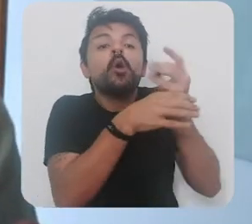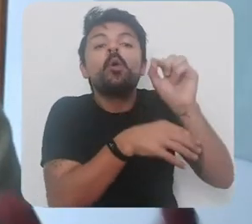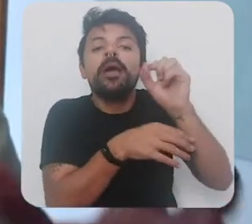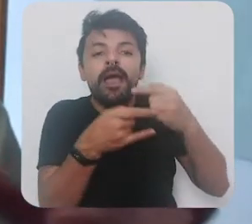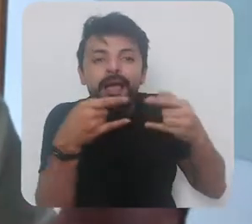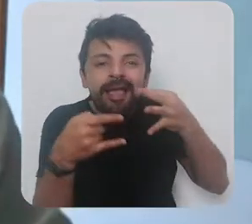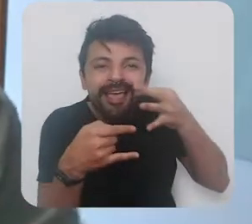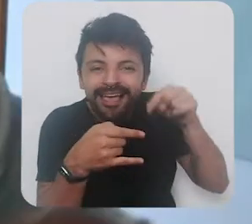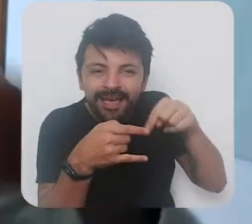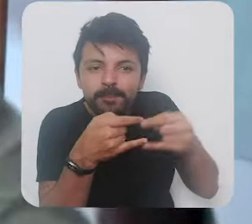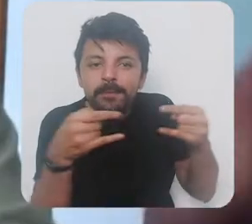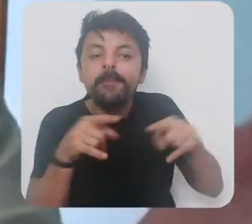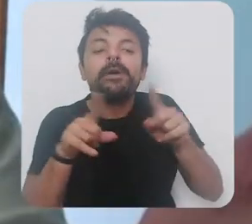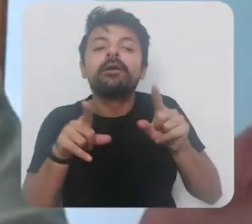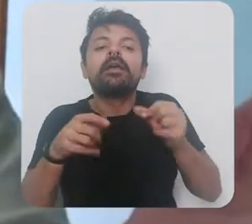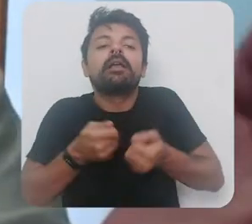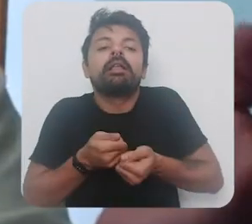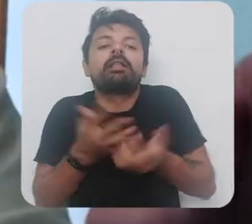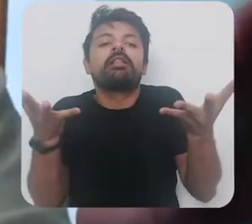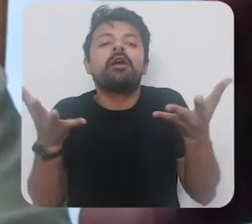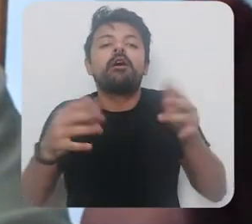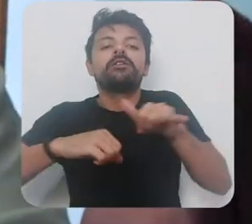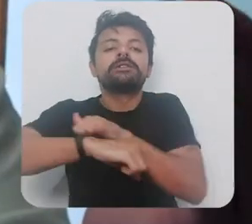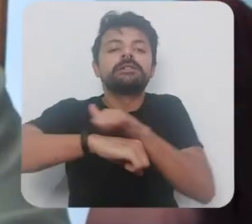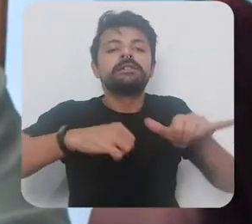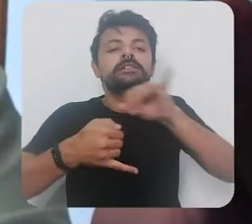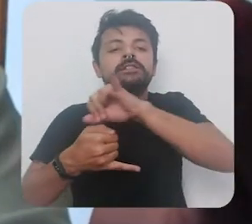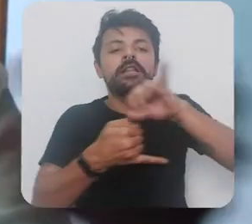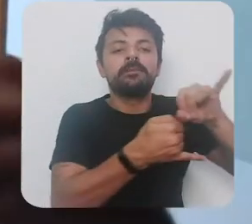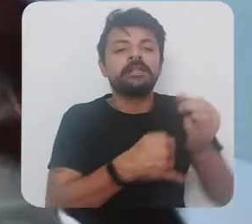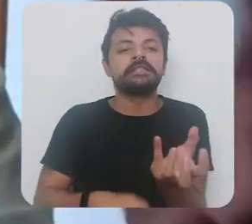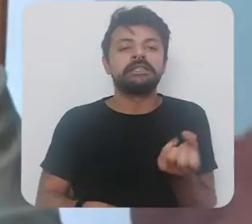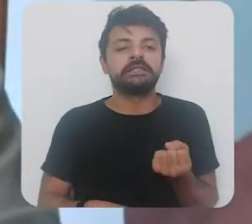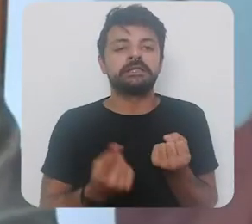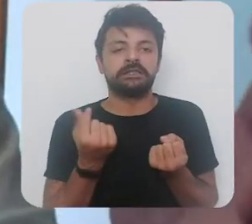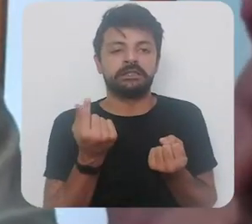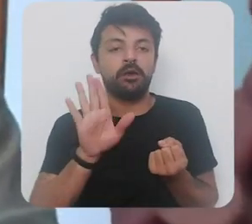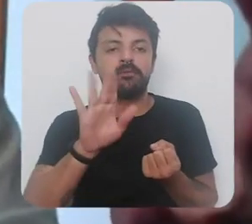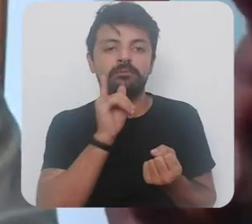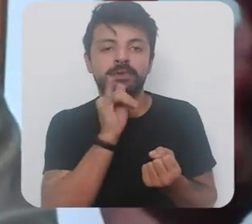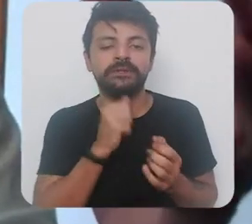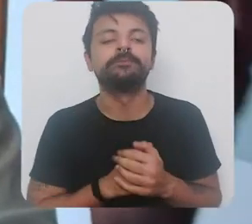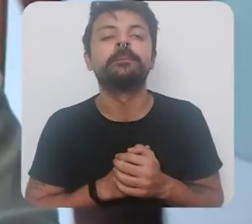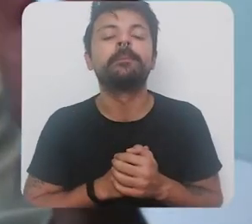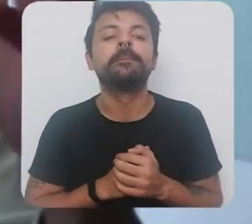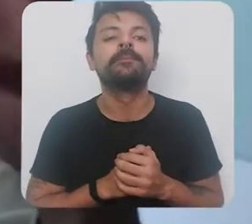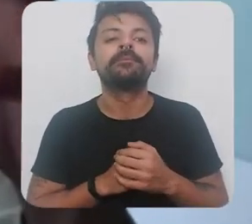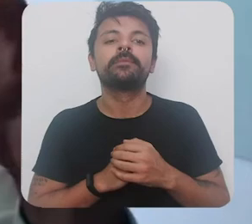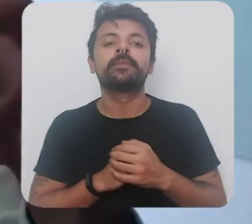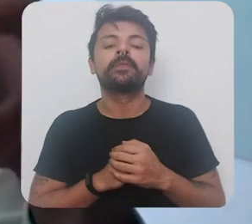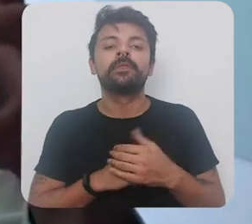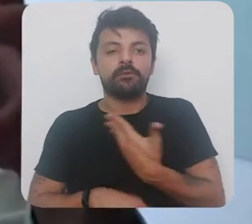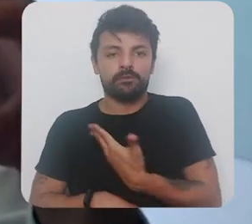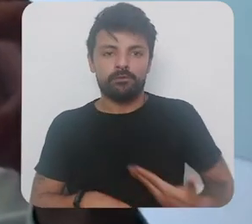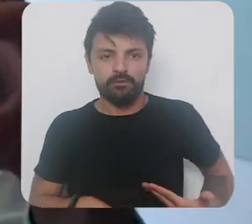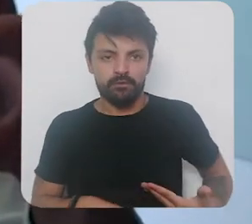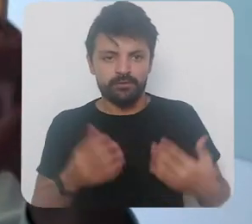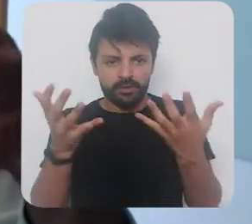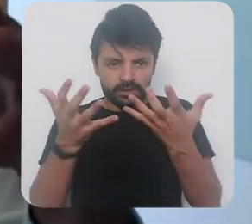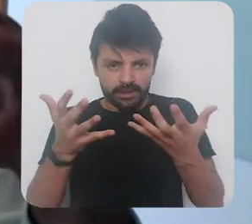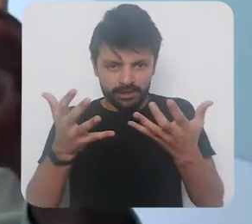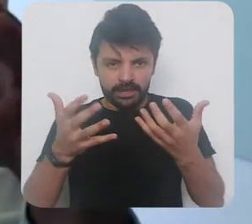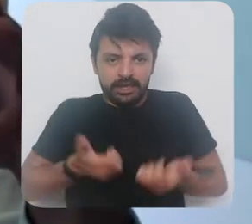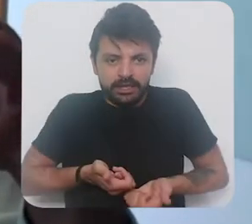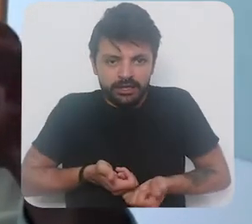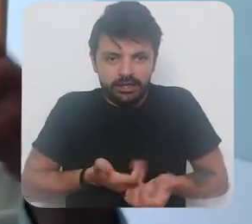físico mas a criação de mecanismos de saque então por exemplo quando o